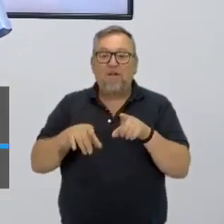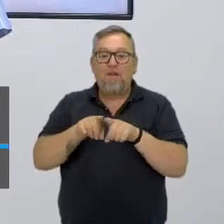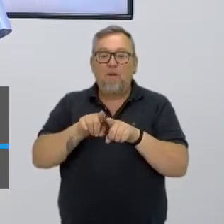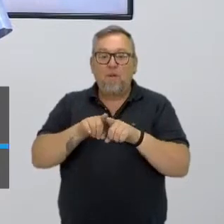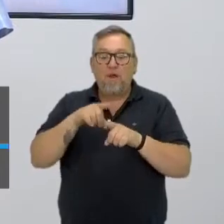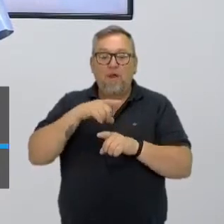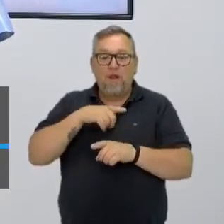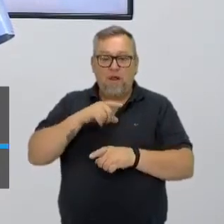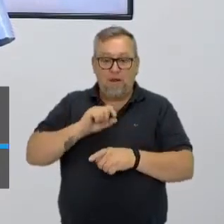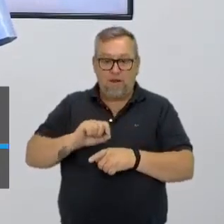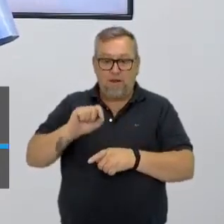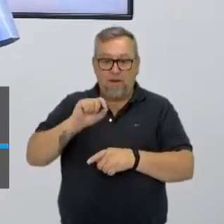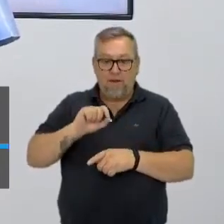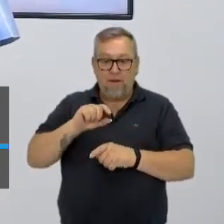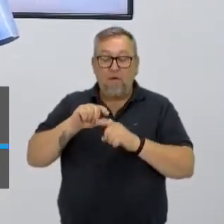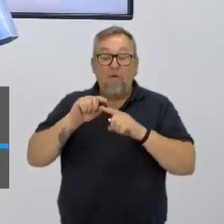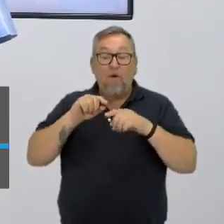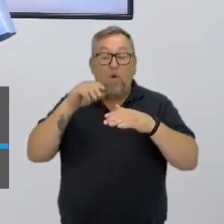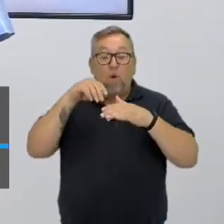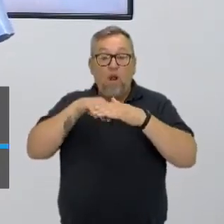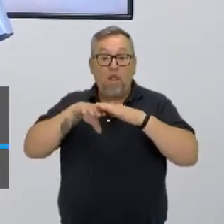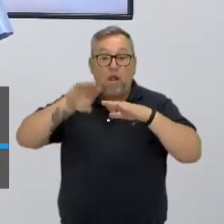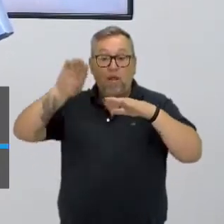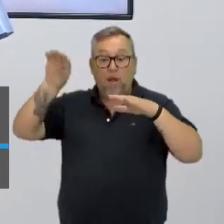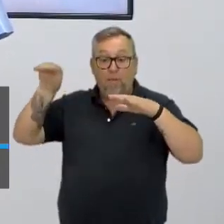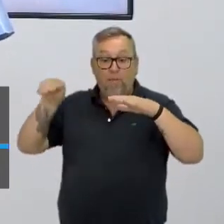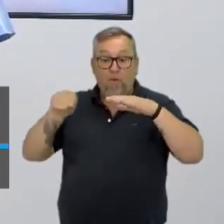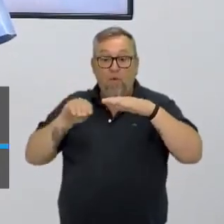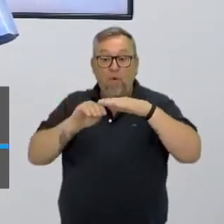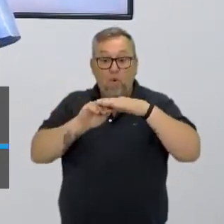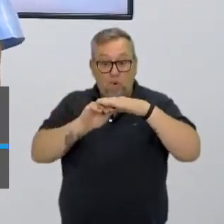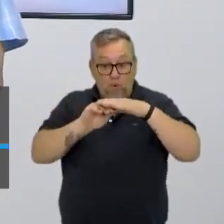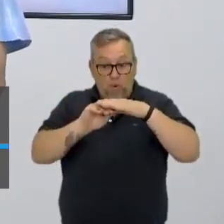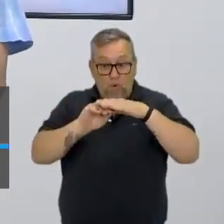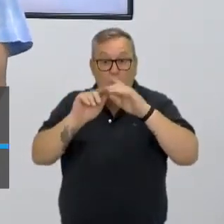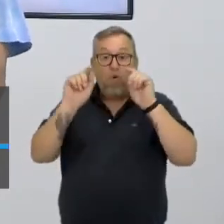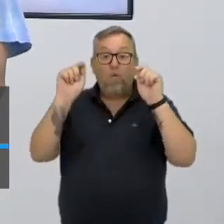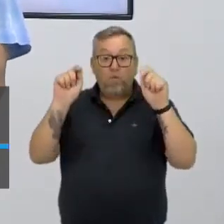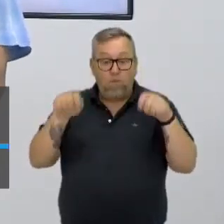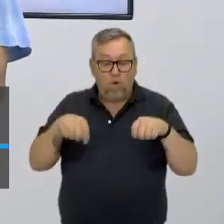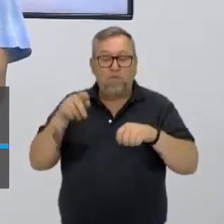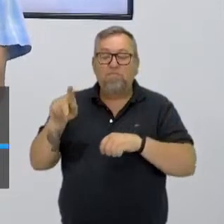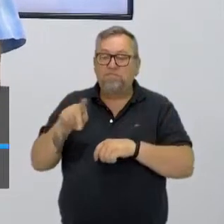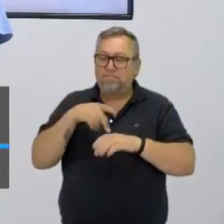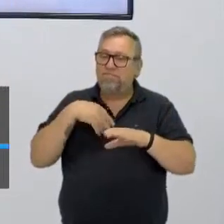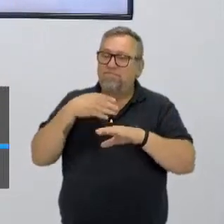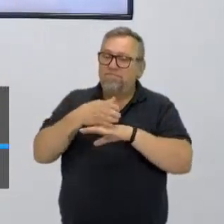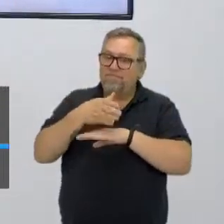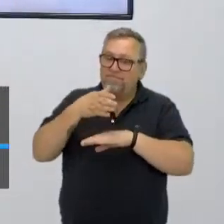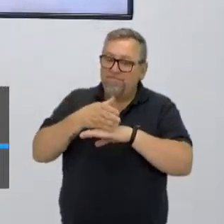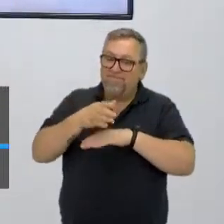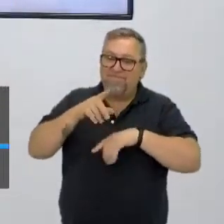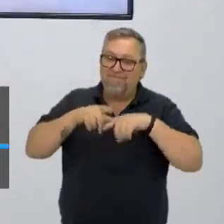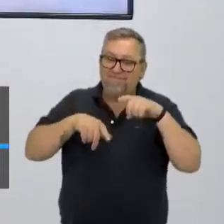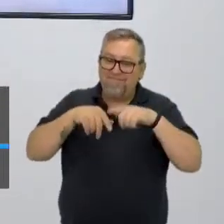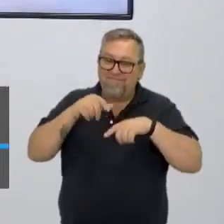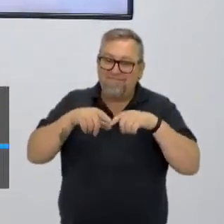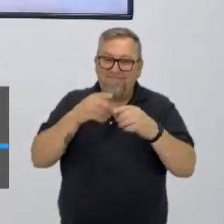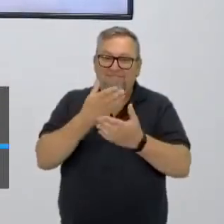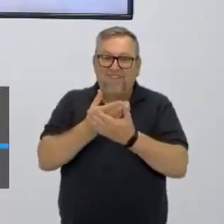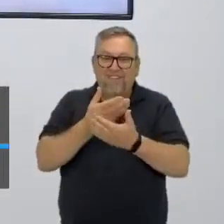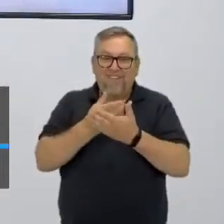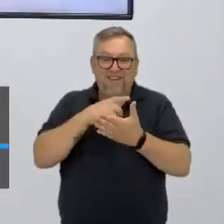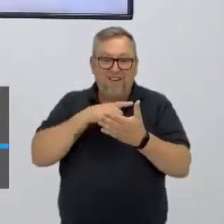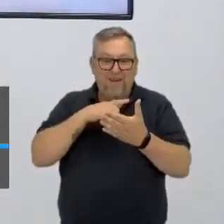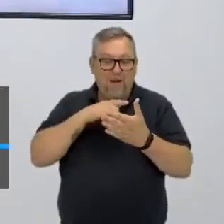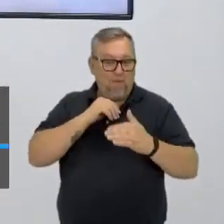elas vão ficar lá no repositório. Você pode acessar, inclusive o professor pode acessar a aula com o material de aula, que tem lá